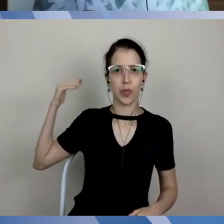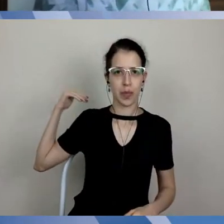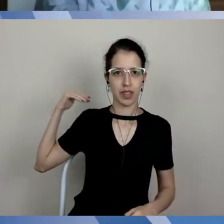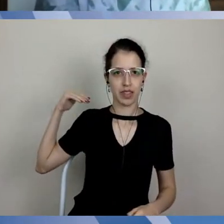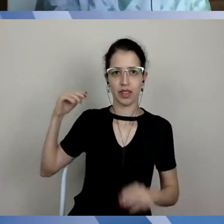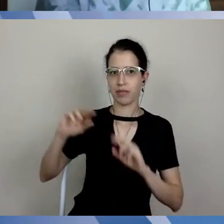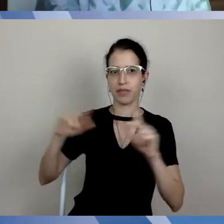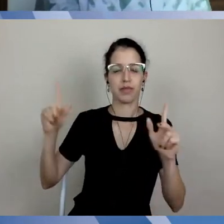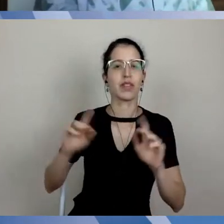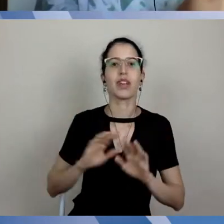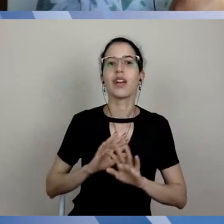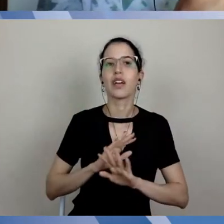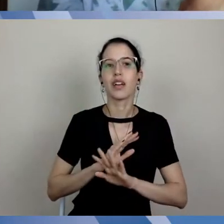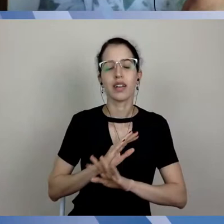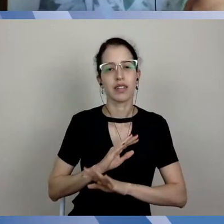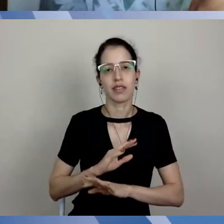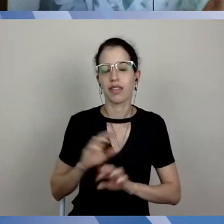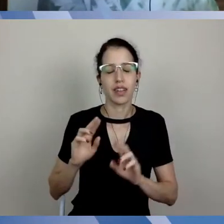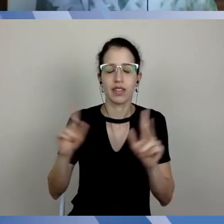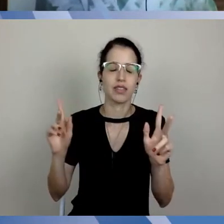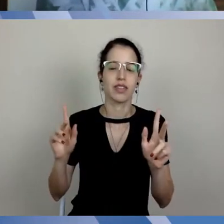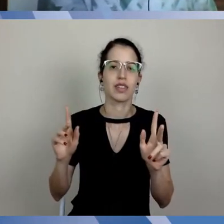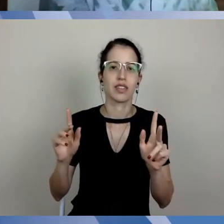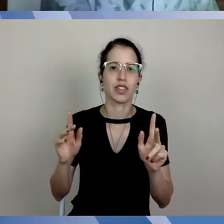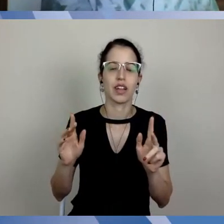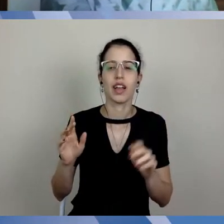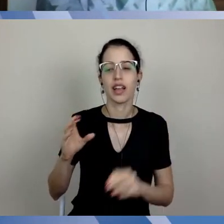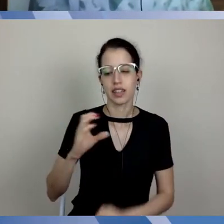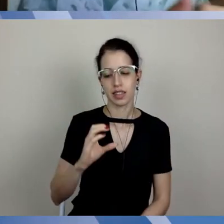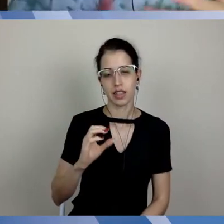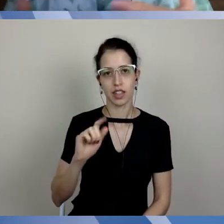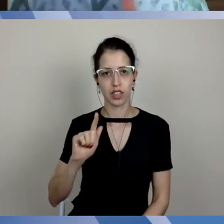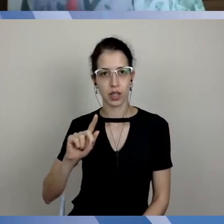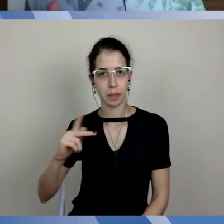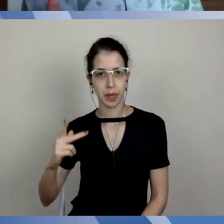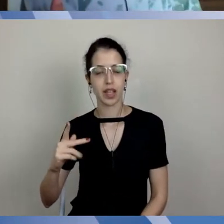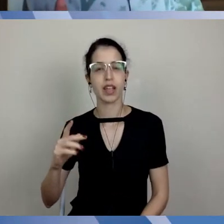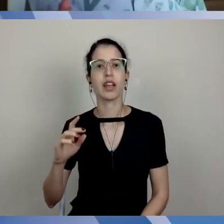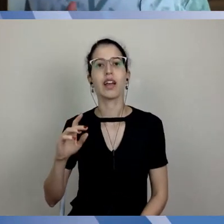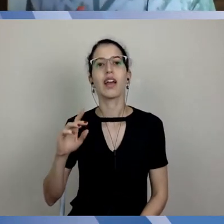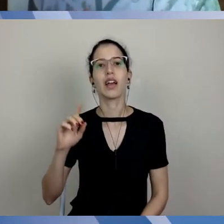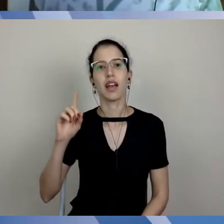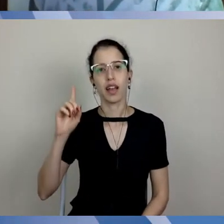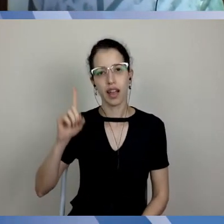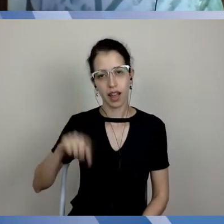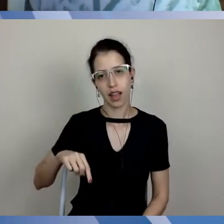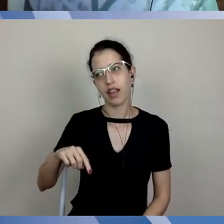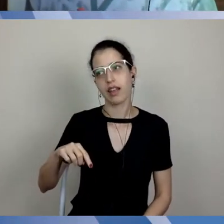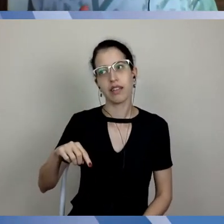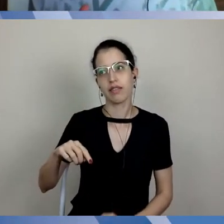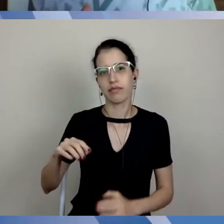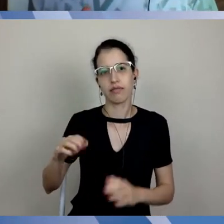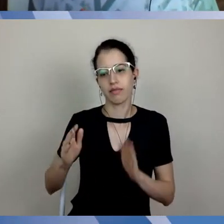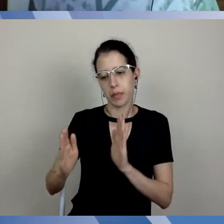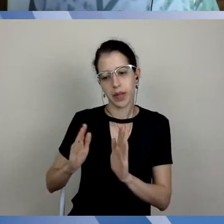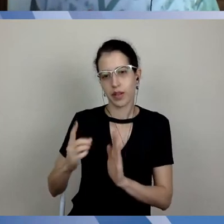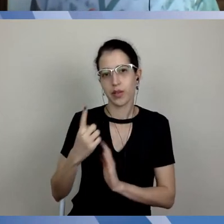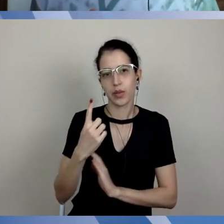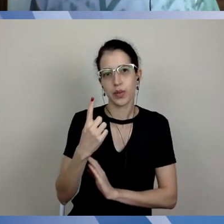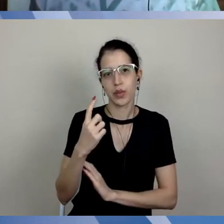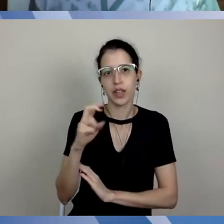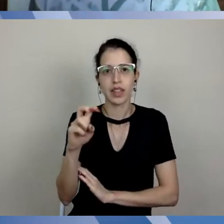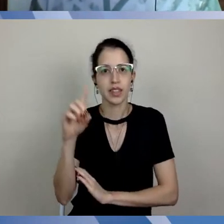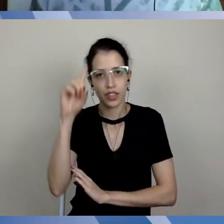cerca de 15 dias. Então, a partir dessa última quinzena é que os trabalhos, então, realmente, começaram